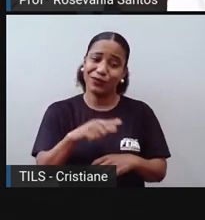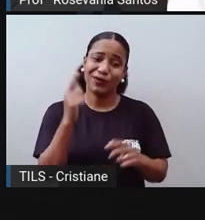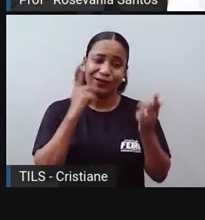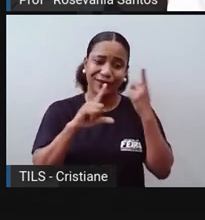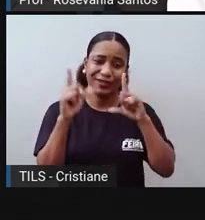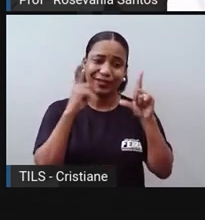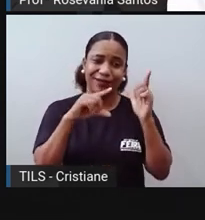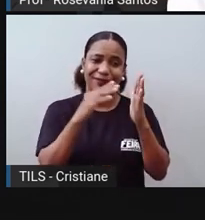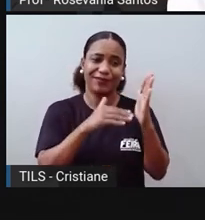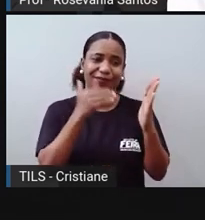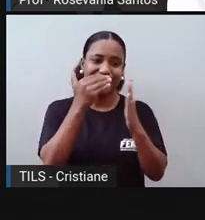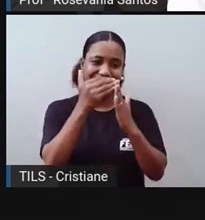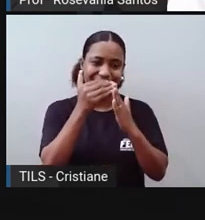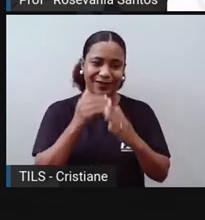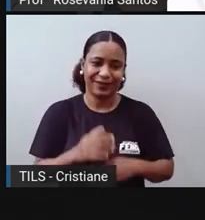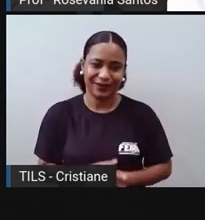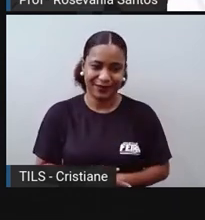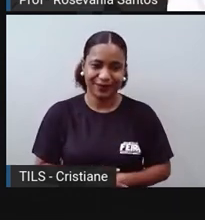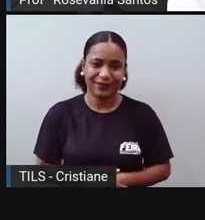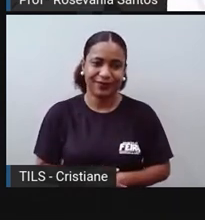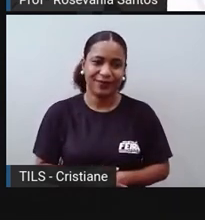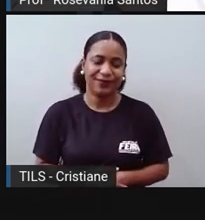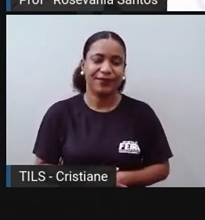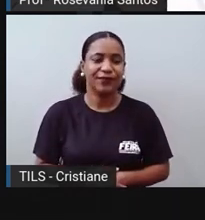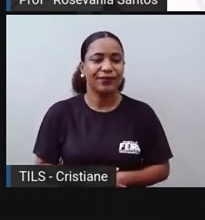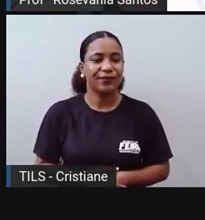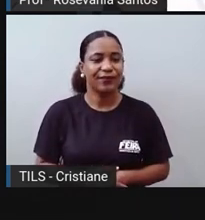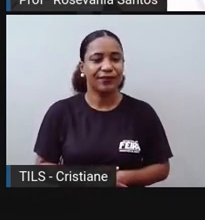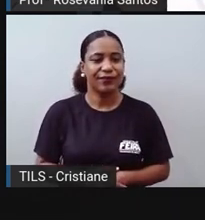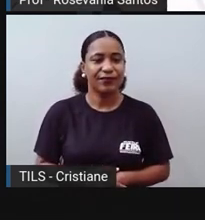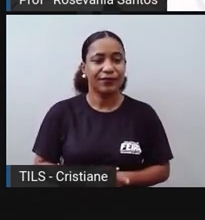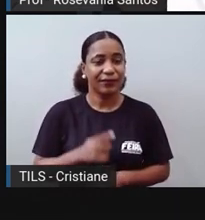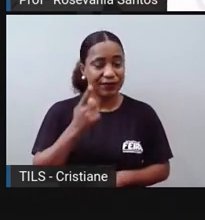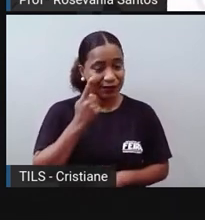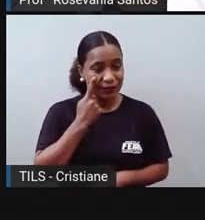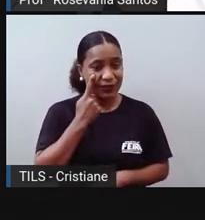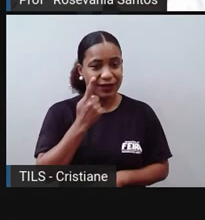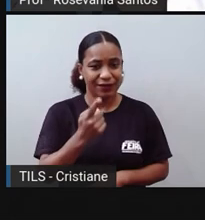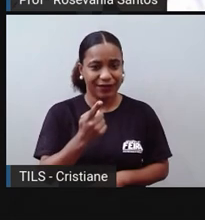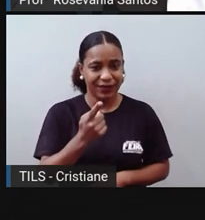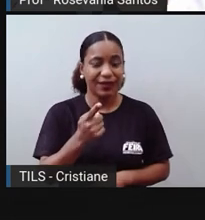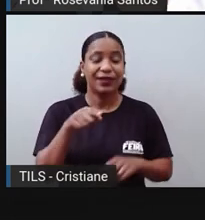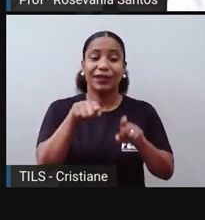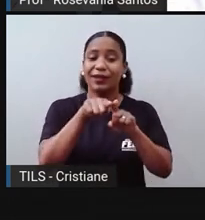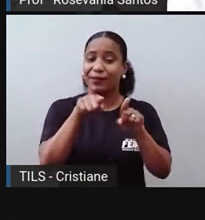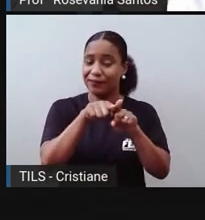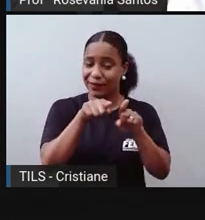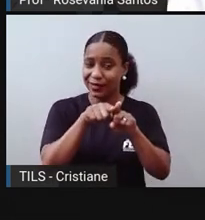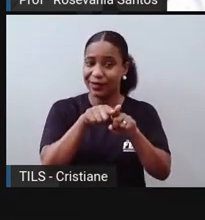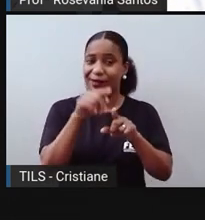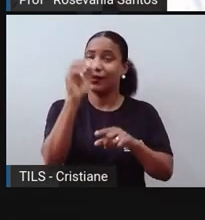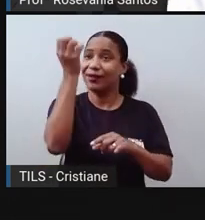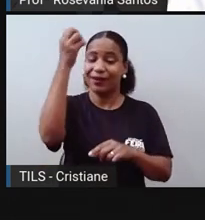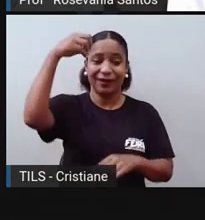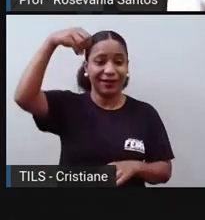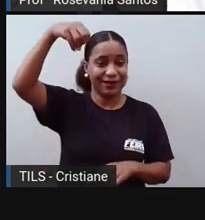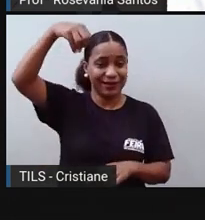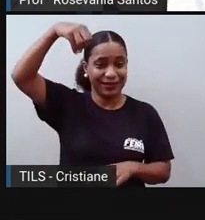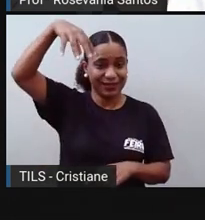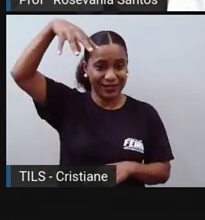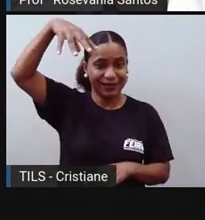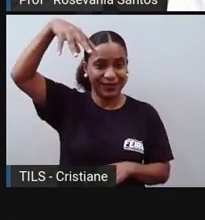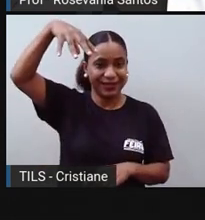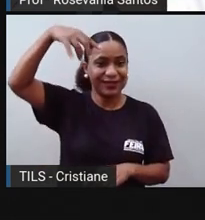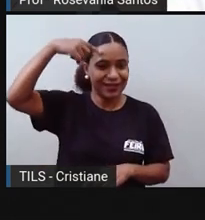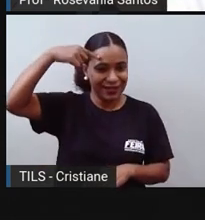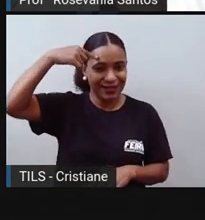Aqui, quando a gente fala, né, da obsolescência programada, as lâmpadas batem recorde que antes as lâmpadas